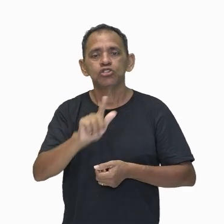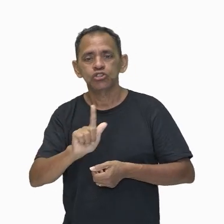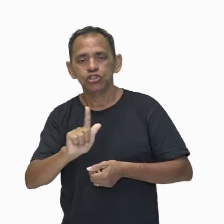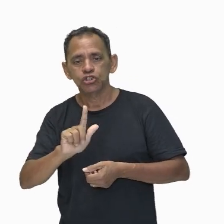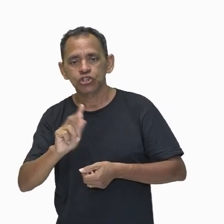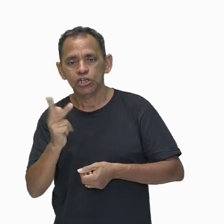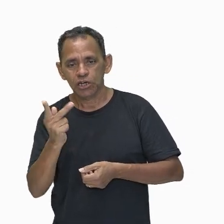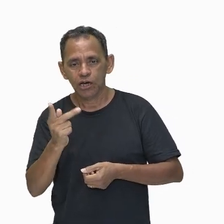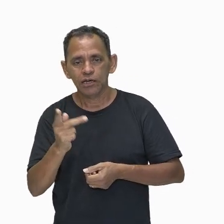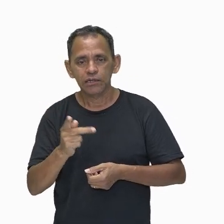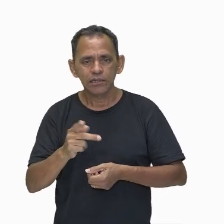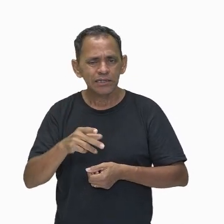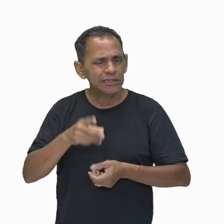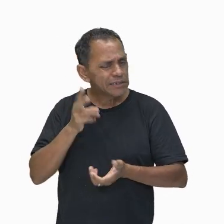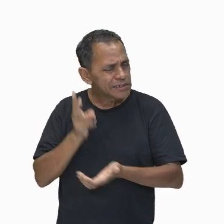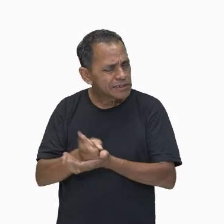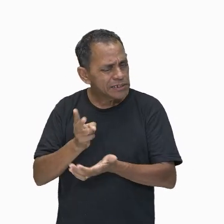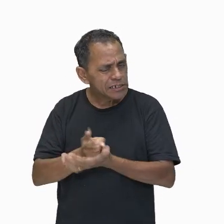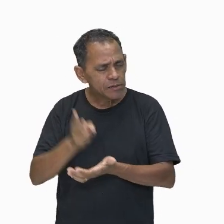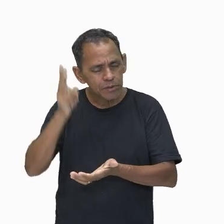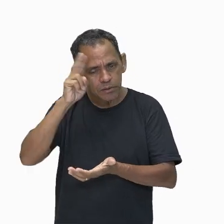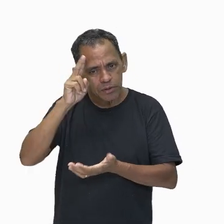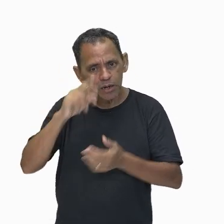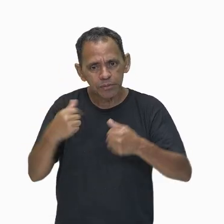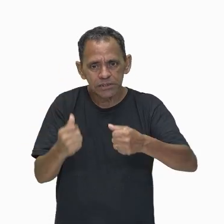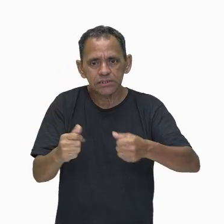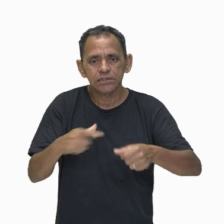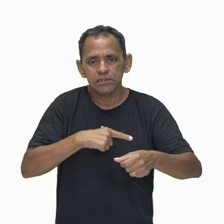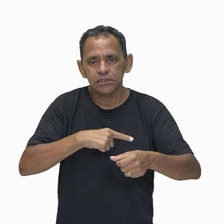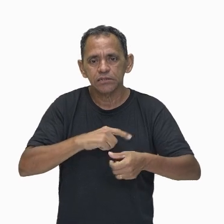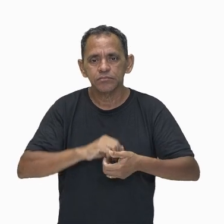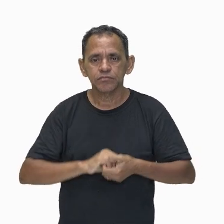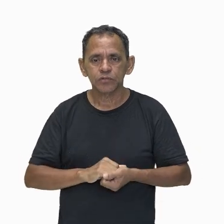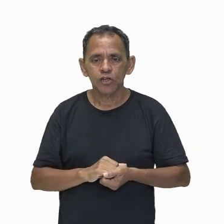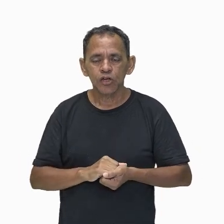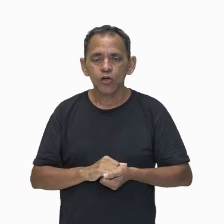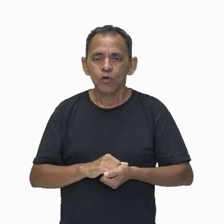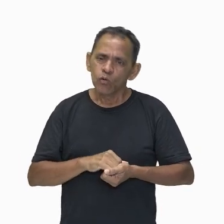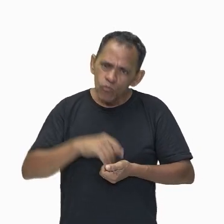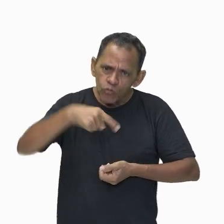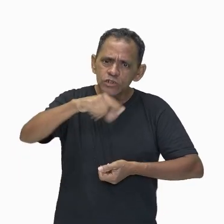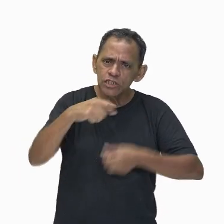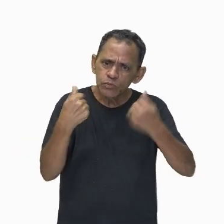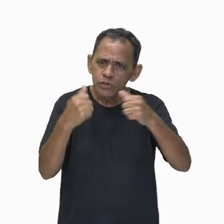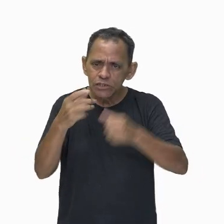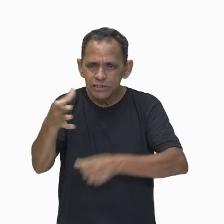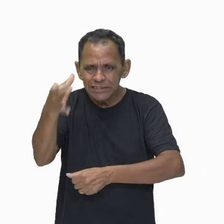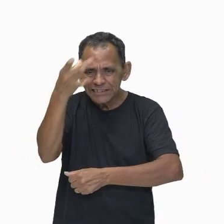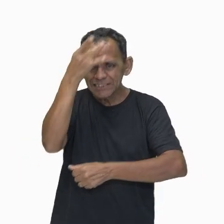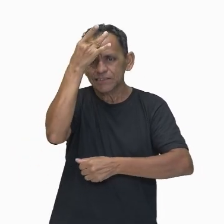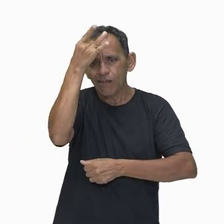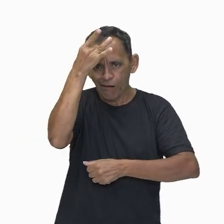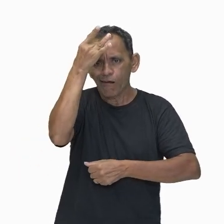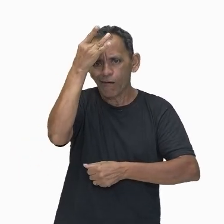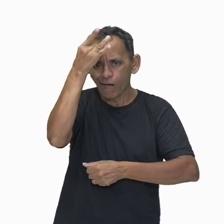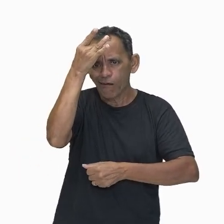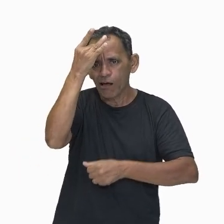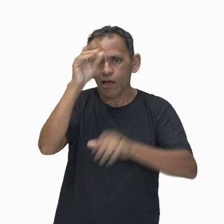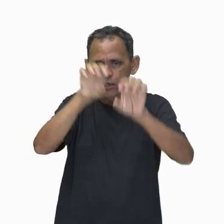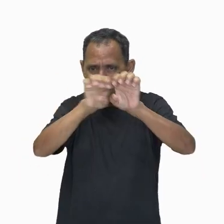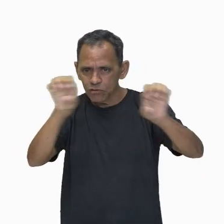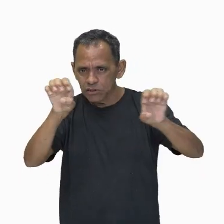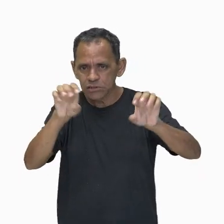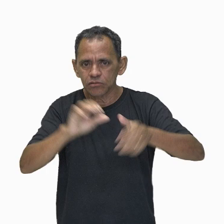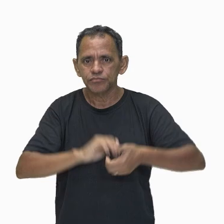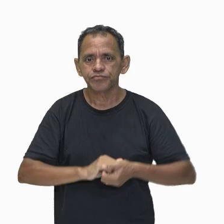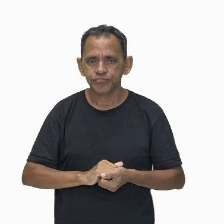MGH, MGH, MGH, MGH. Energia potencial gravitacional. Ei, tatua isso daí no teu coração, cara. MGH é